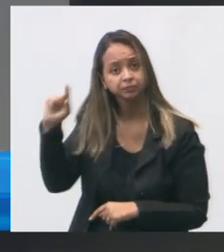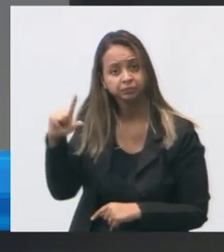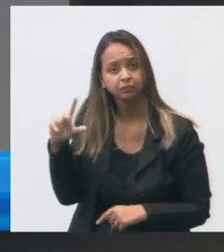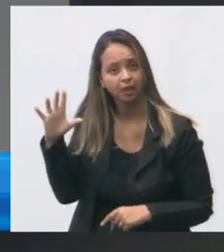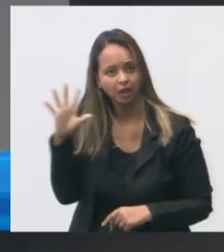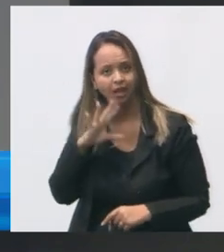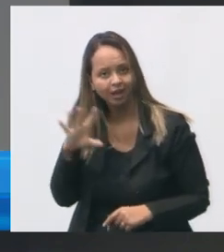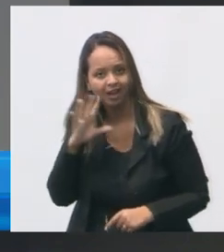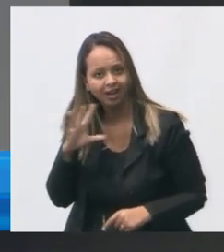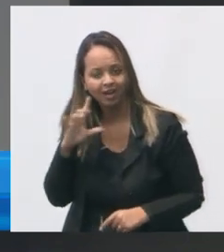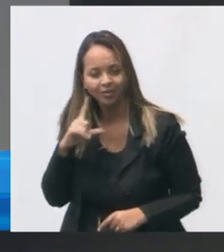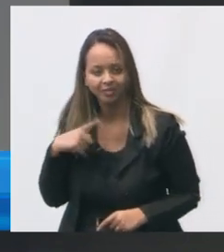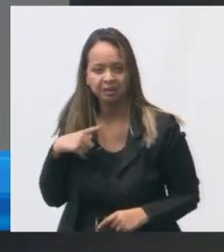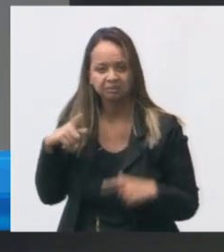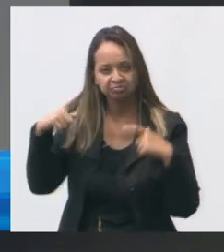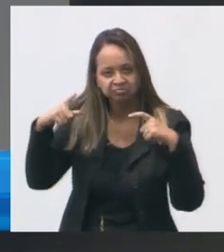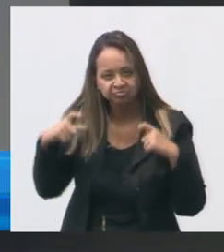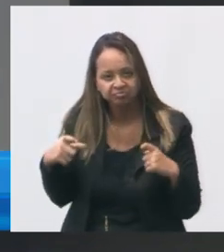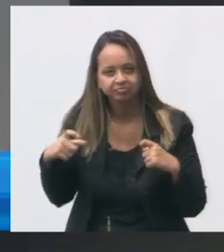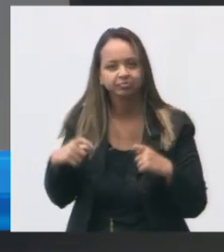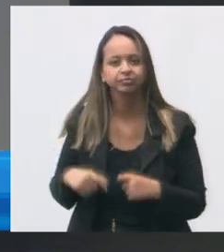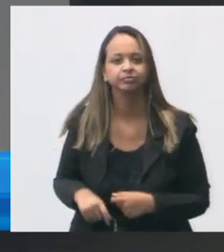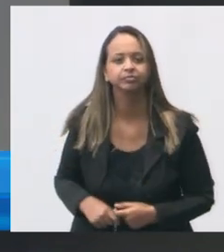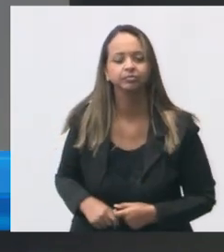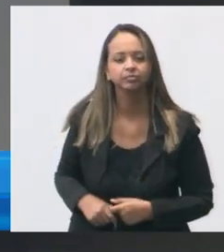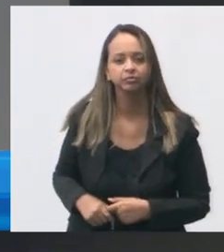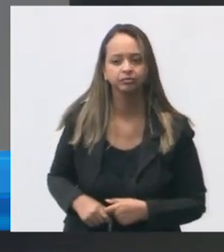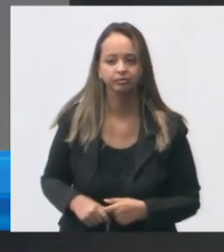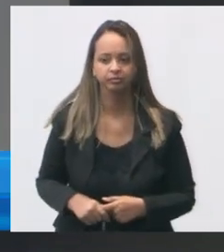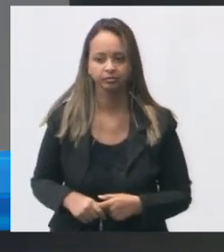muito legal a gente fez questão de registrar isso